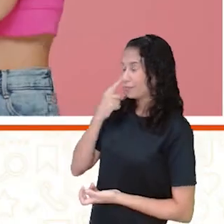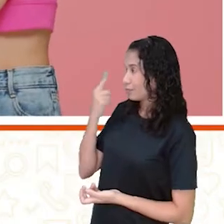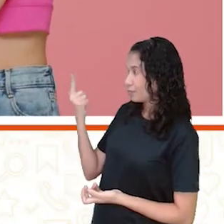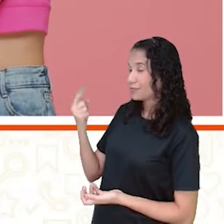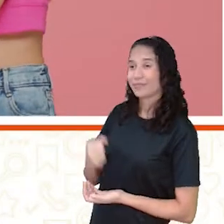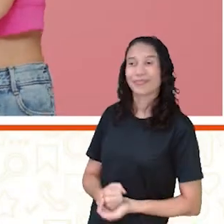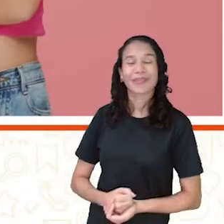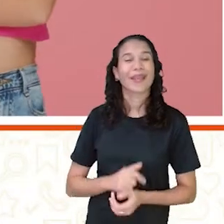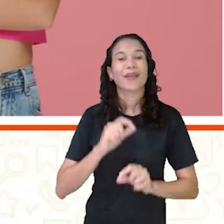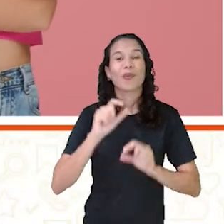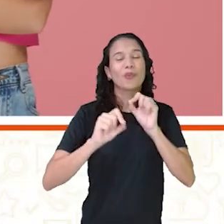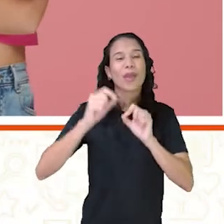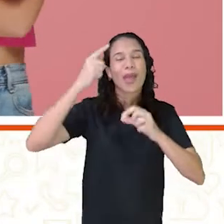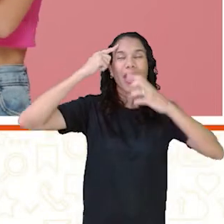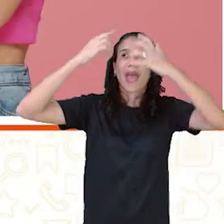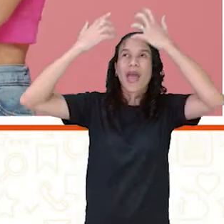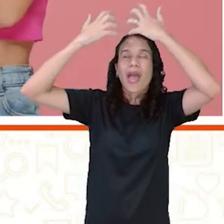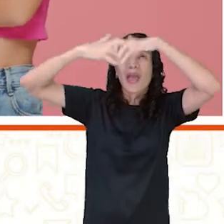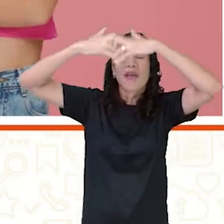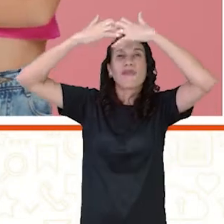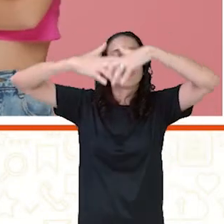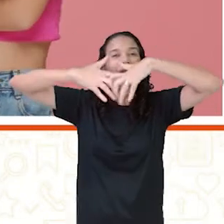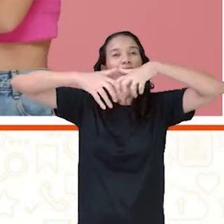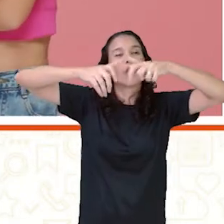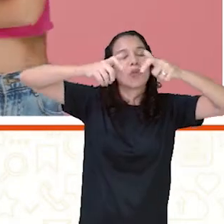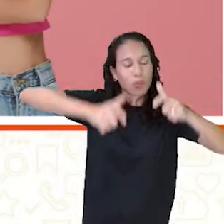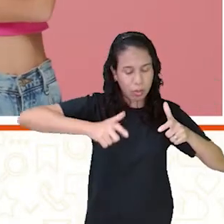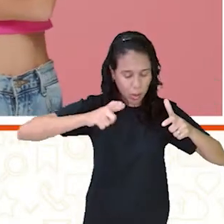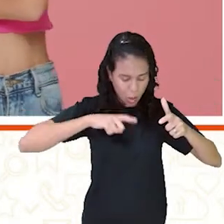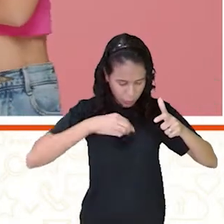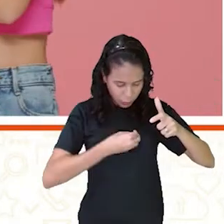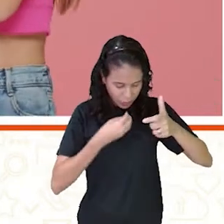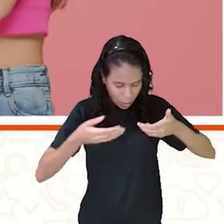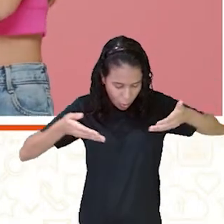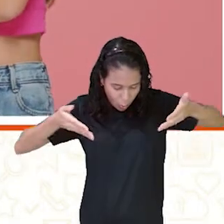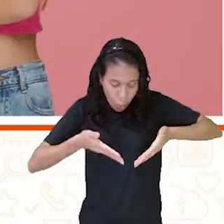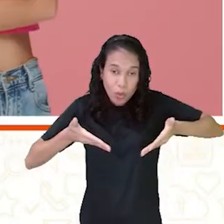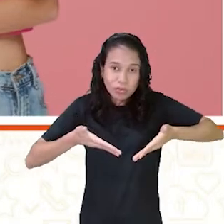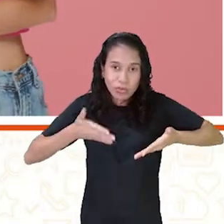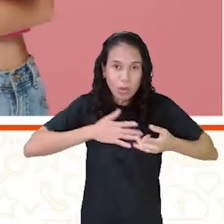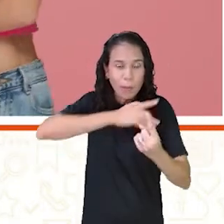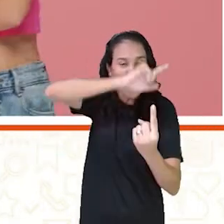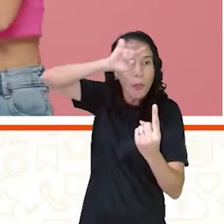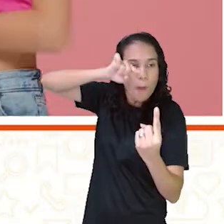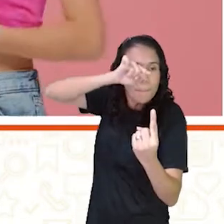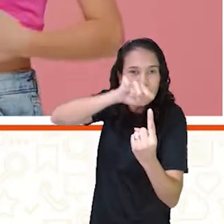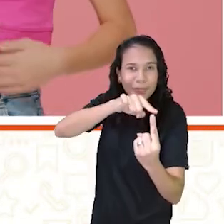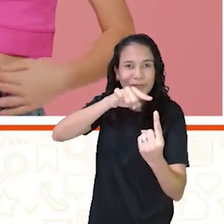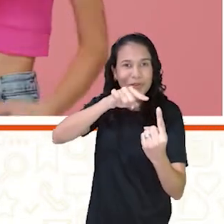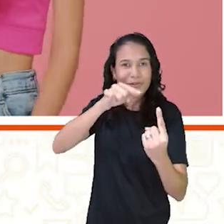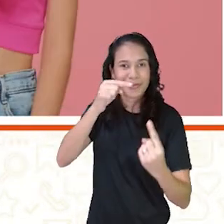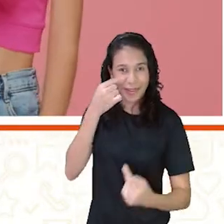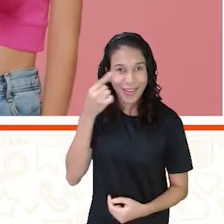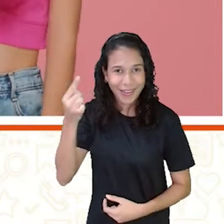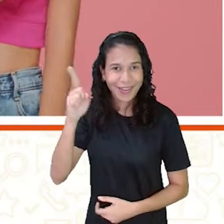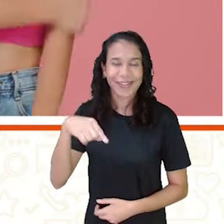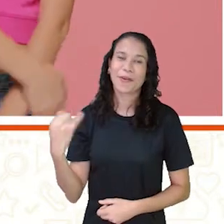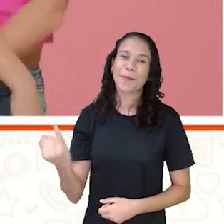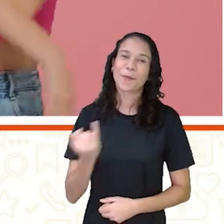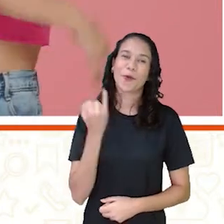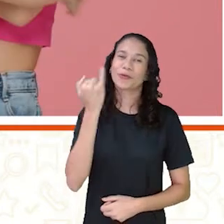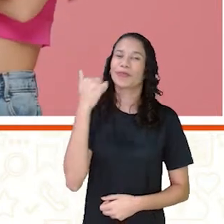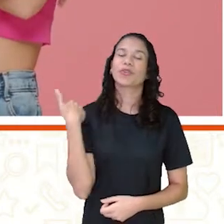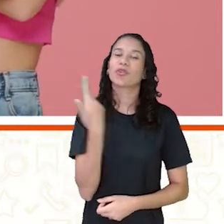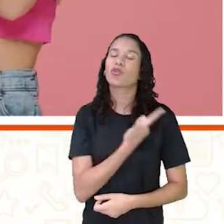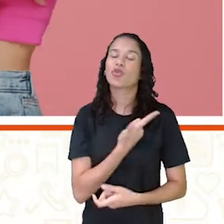Então, consiste em refletir sobre onde se está hoje e onde se pretende chegar. Veja como isso é importante. A gente